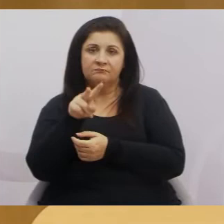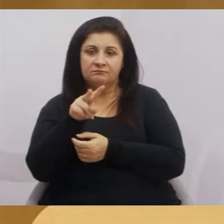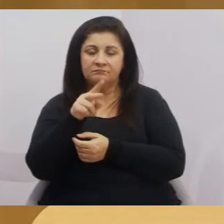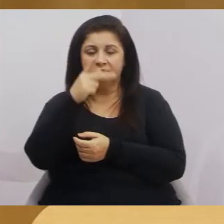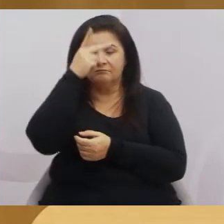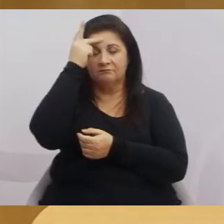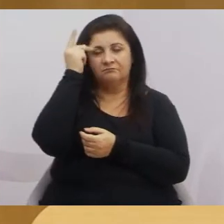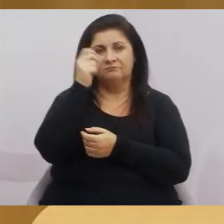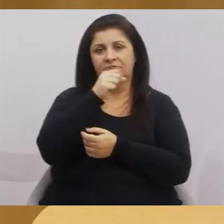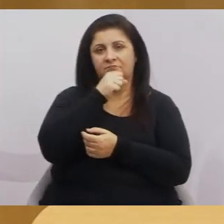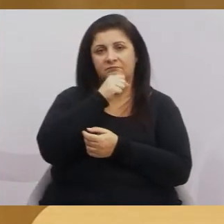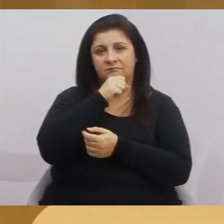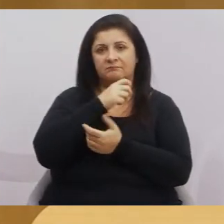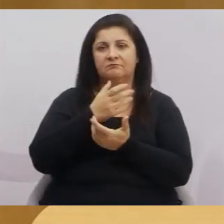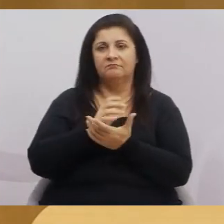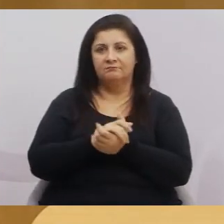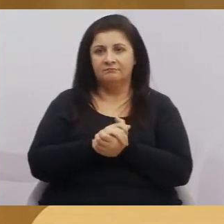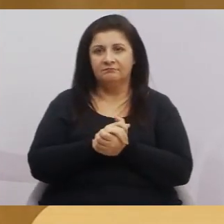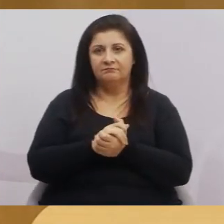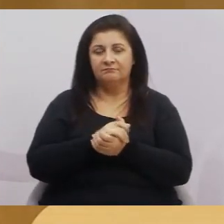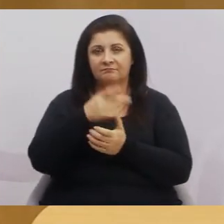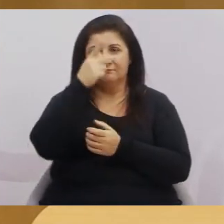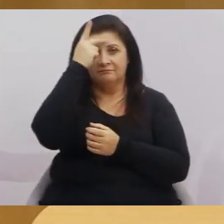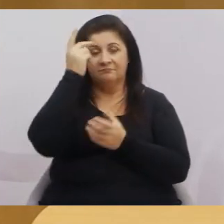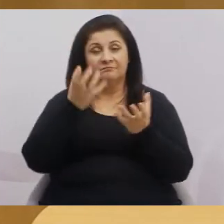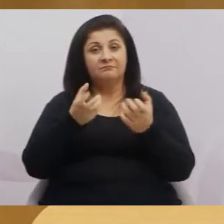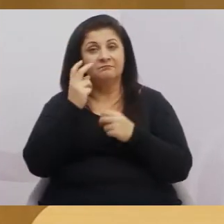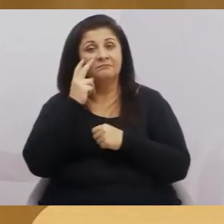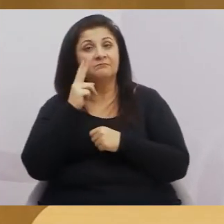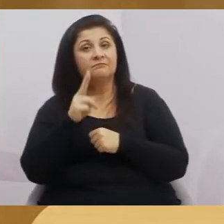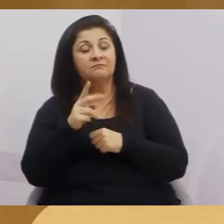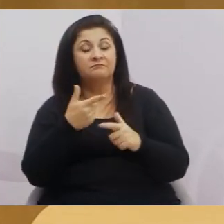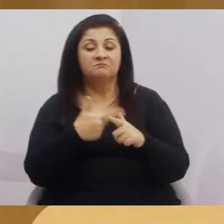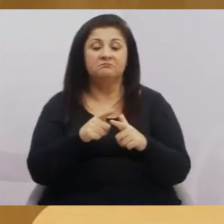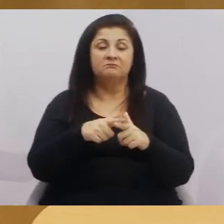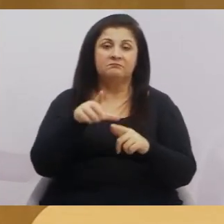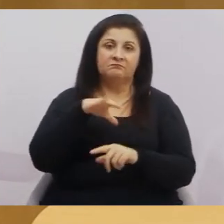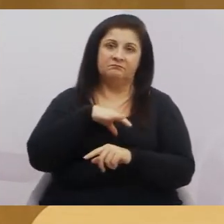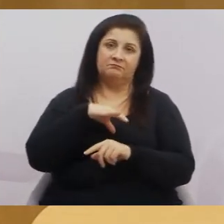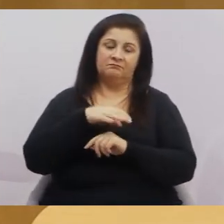pessoas idosas. Pessoas que estão querendo ver o problema da cidade.